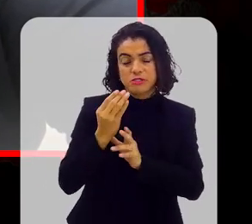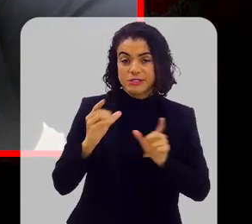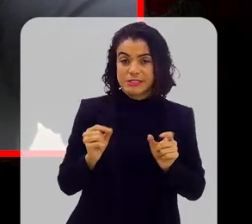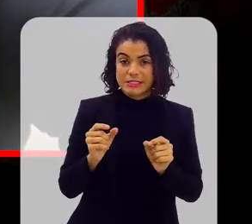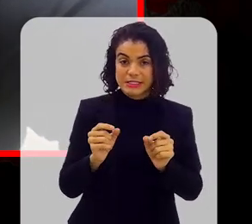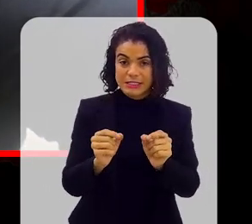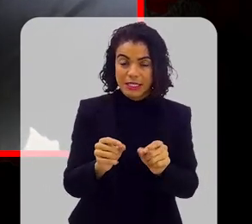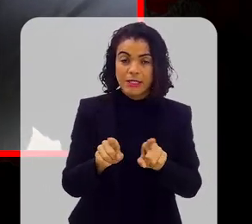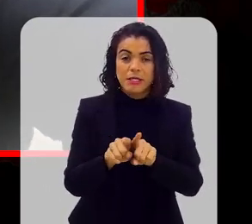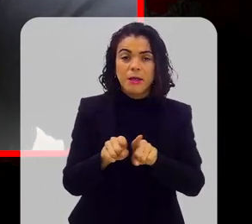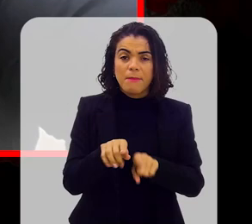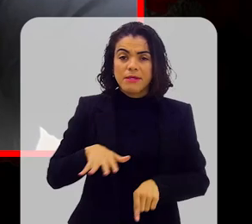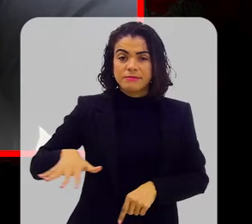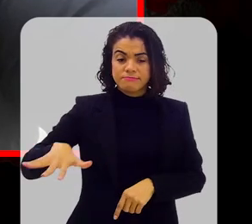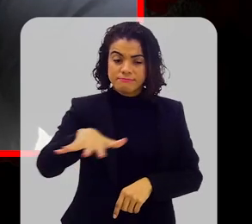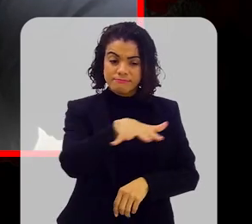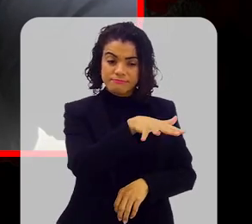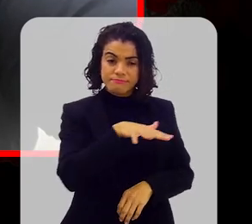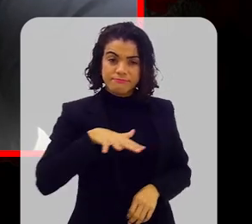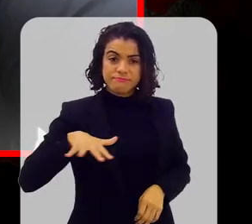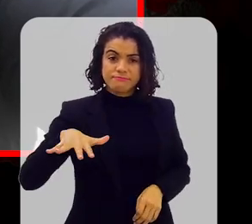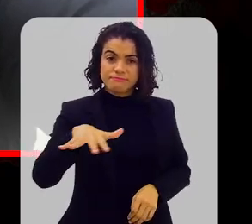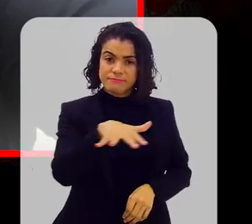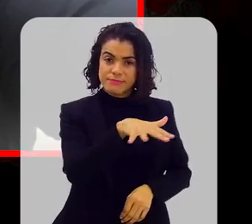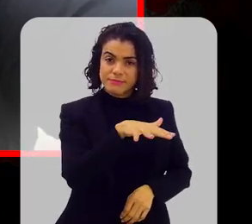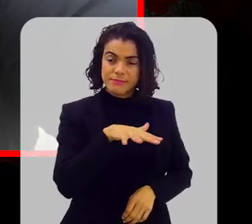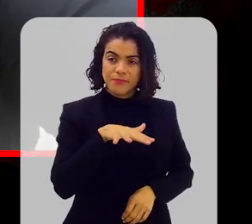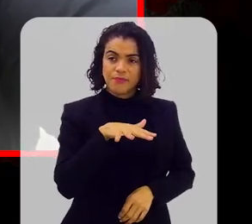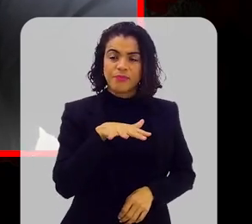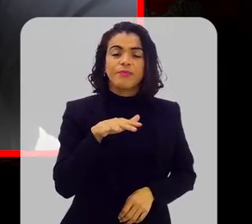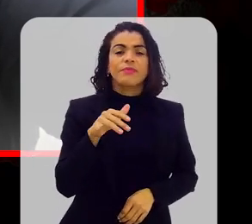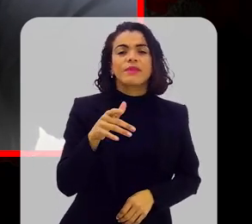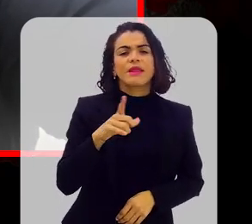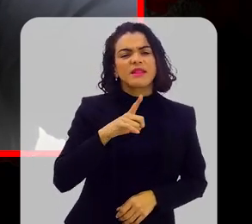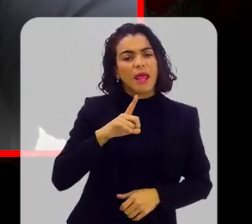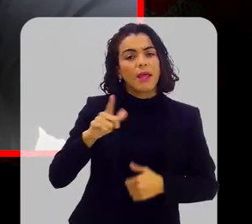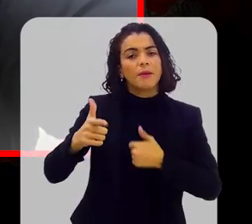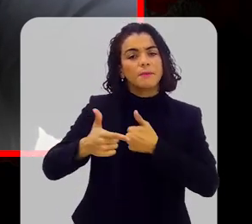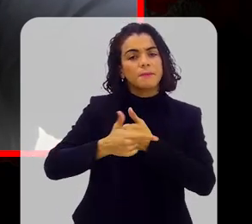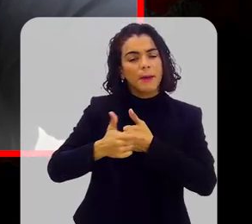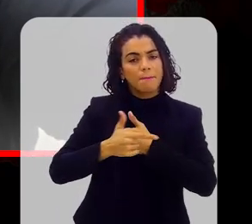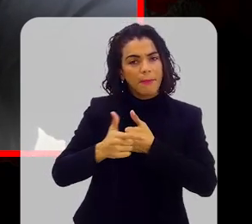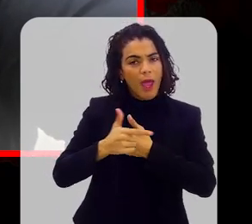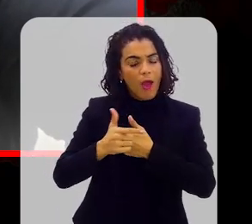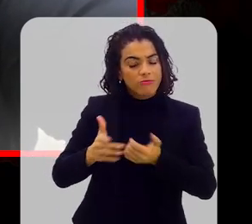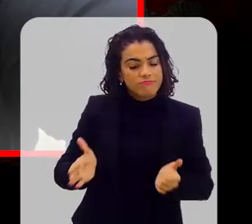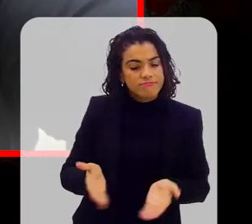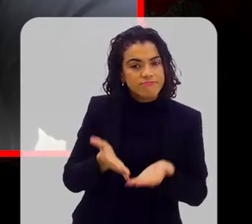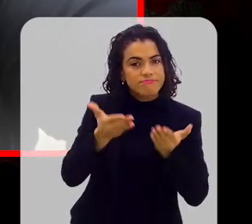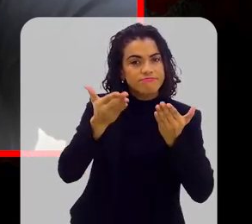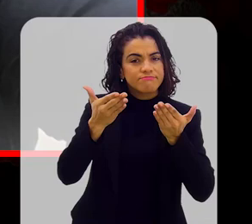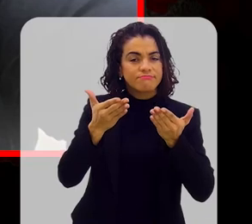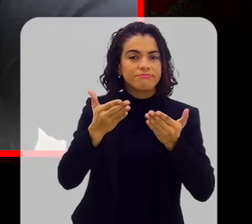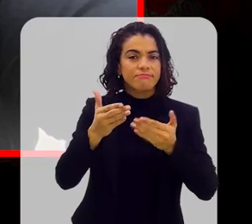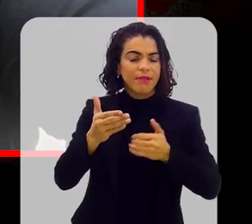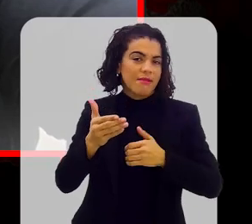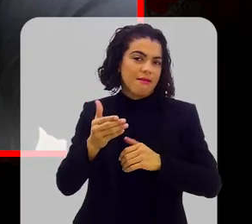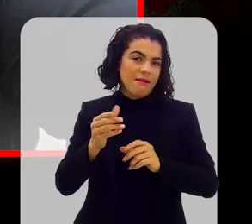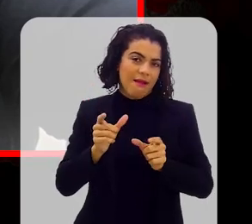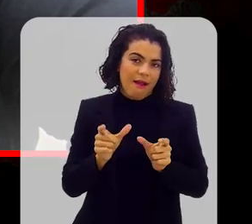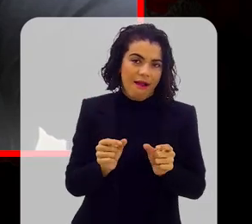E a gente tem também fatores ambientais que são conhecidos, que têm um papel carcinogênico, ou seja,